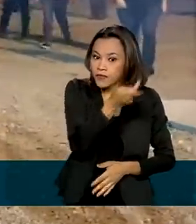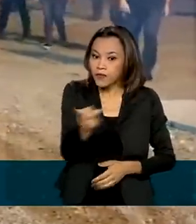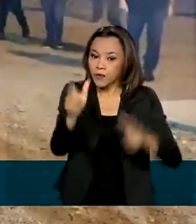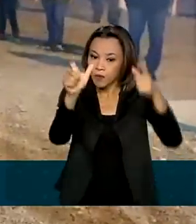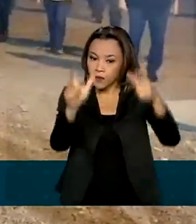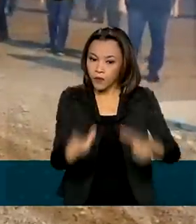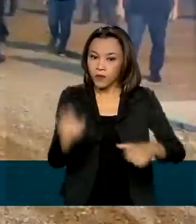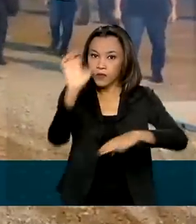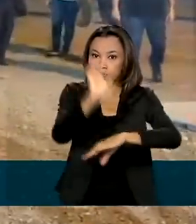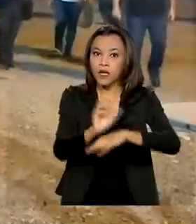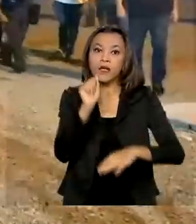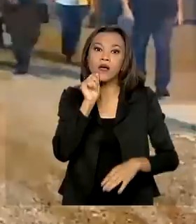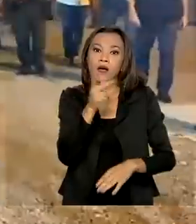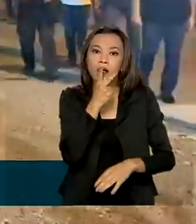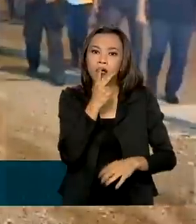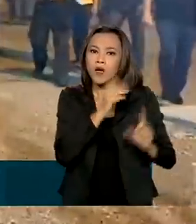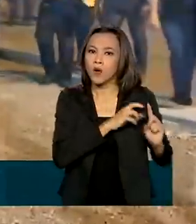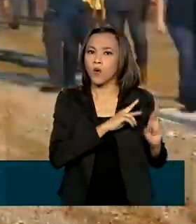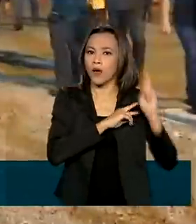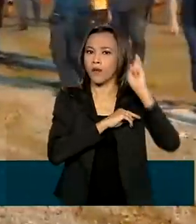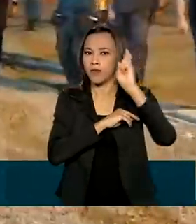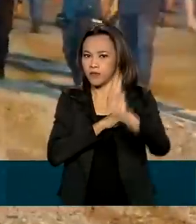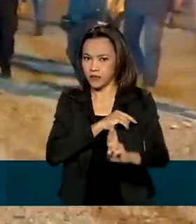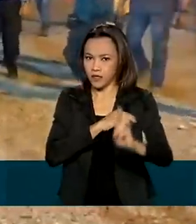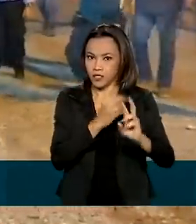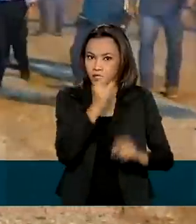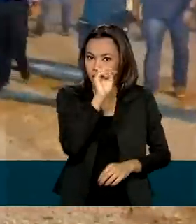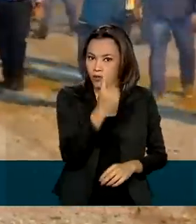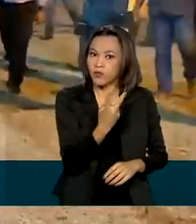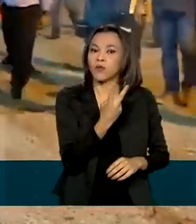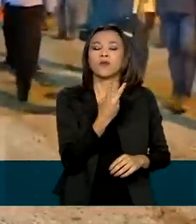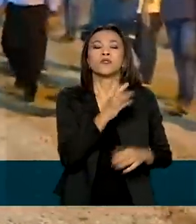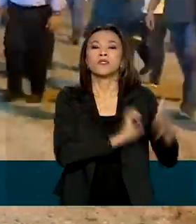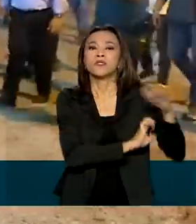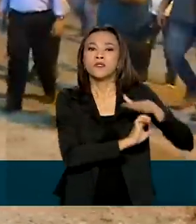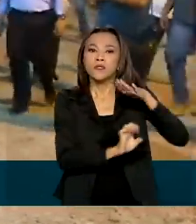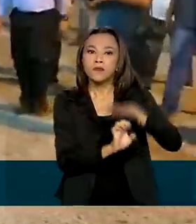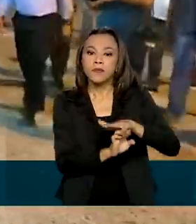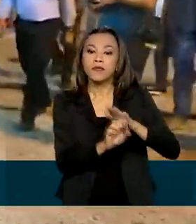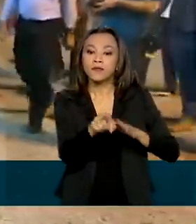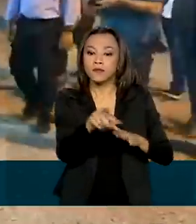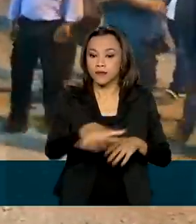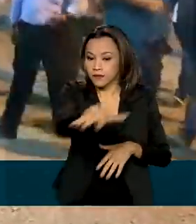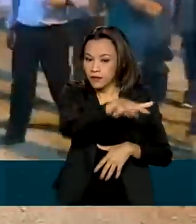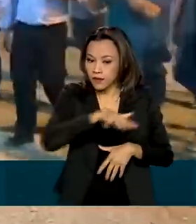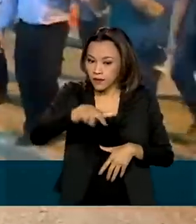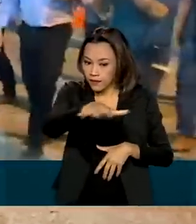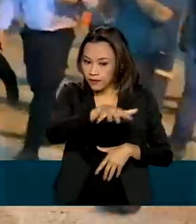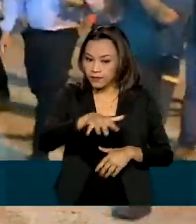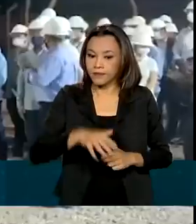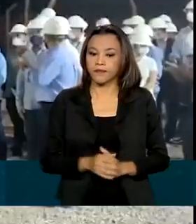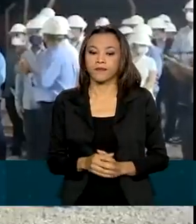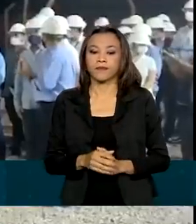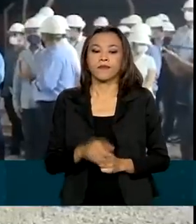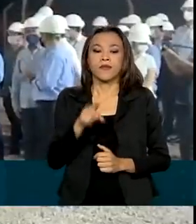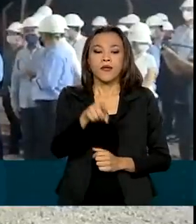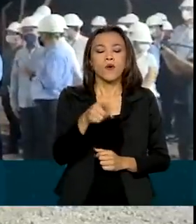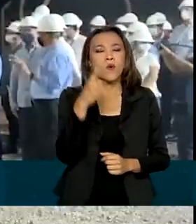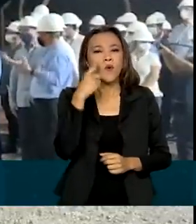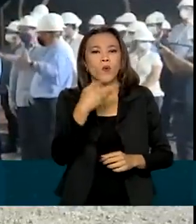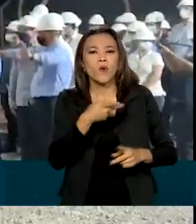representantes da ANEEL, Eletronorte e do Operador Nacional do Sistema Elétrico, ONS. O